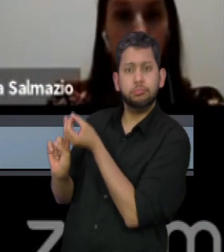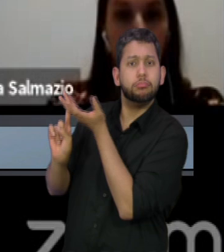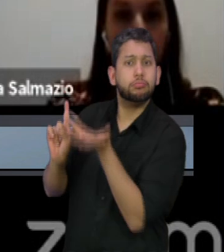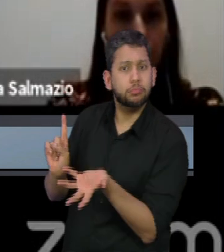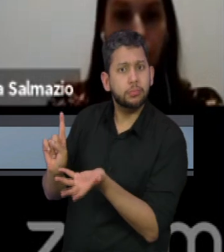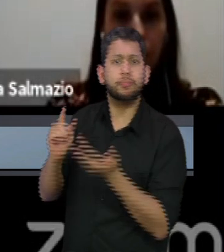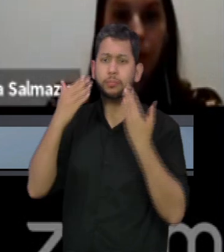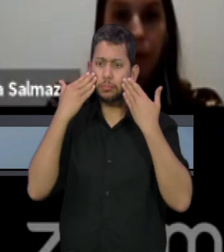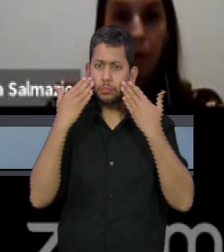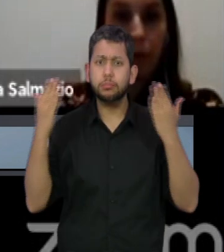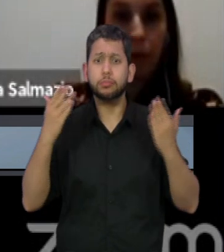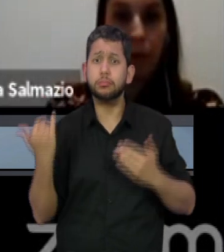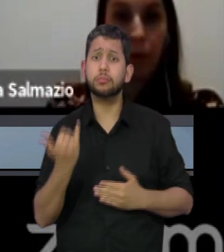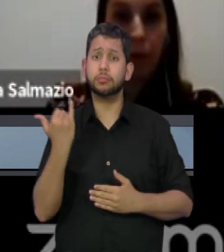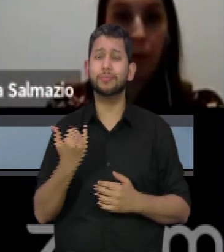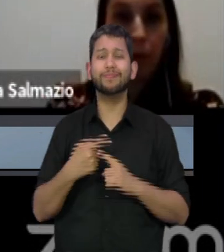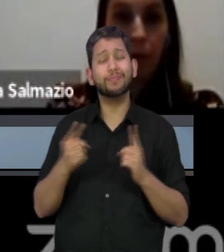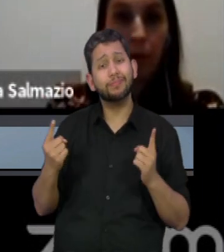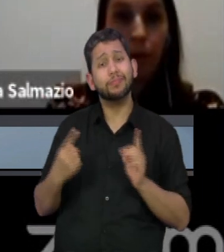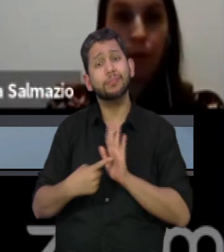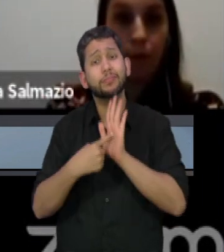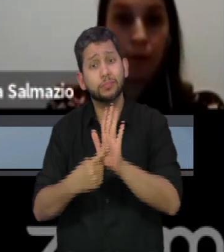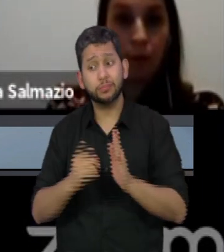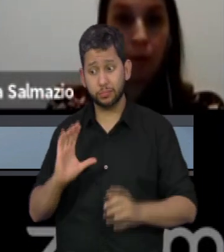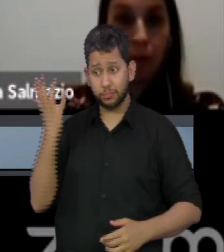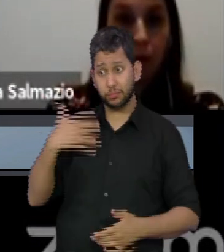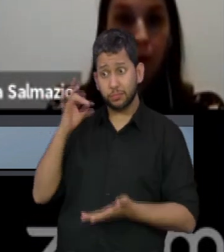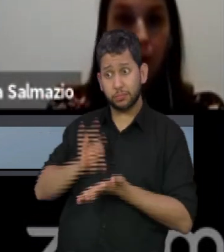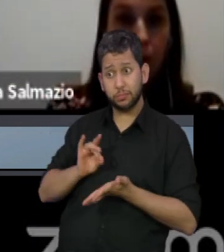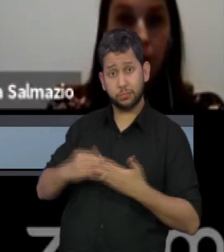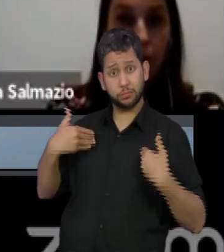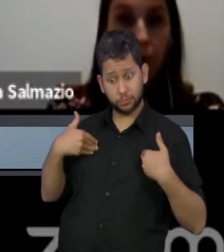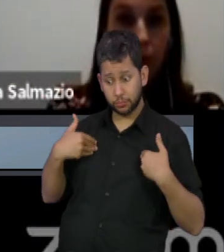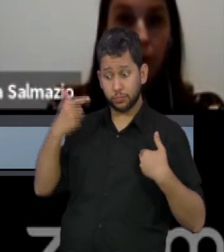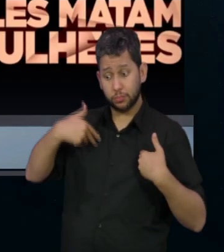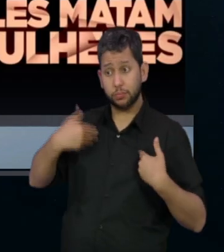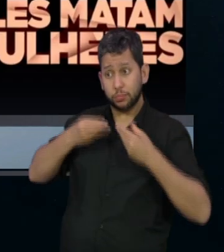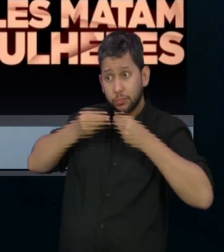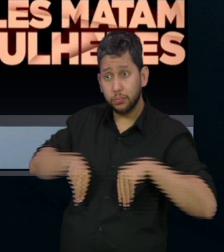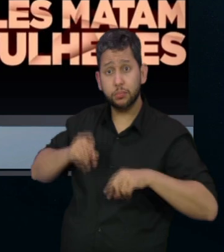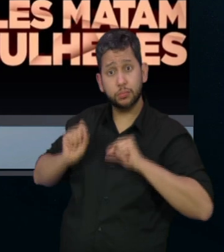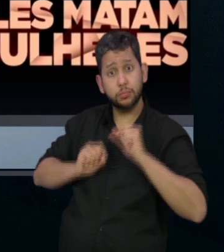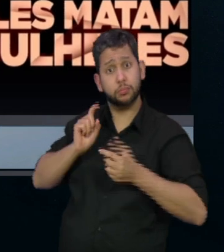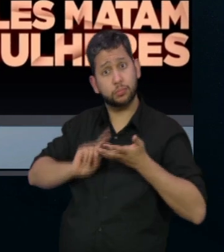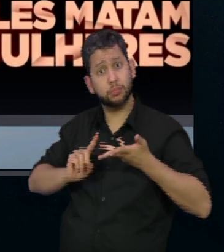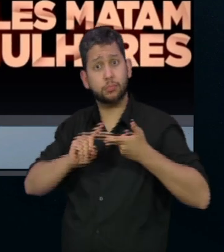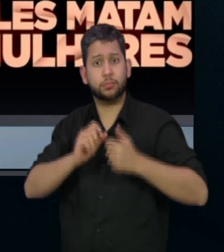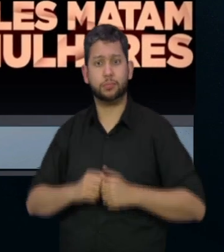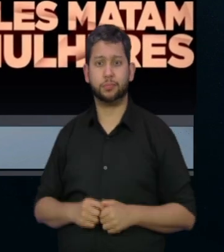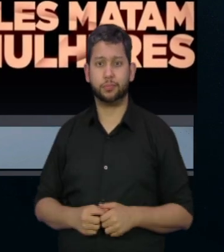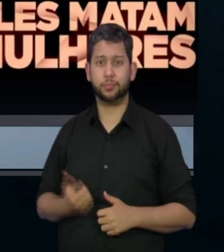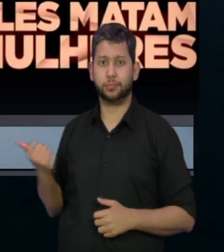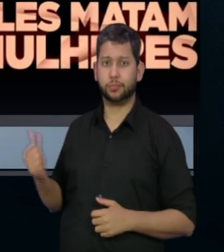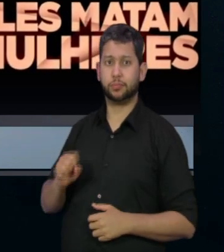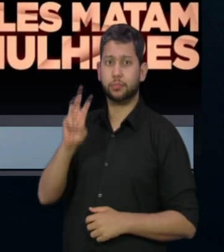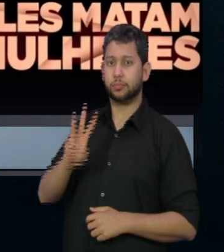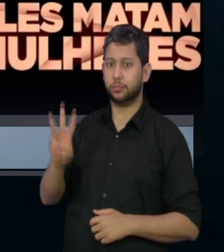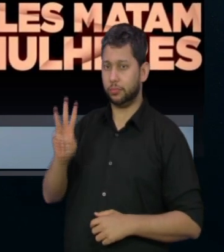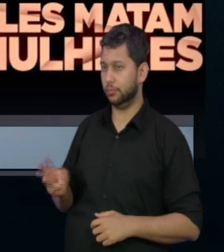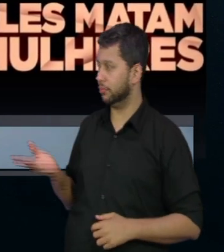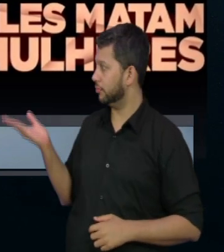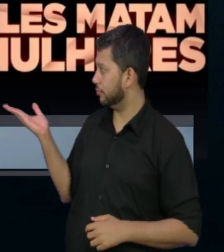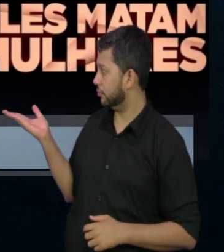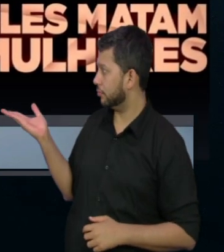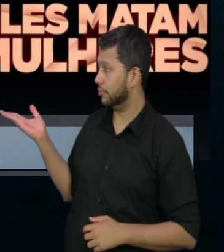poder falar, olha, isso aconteceu comigo, olha como eu fiquei. No site premiovladmirerzog.org é